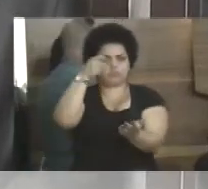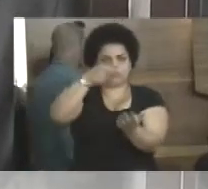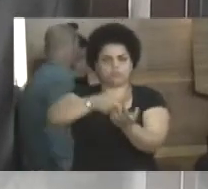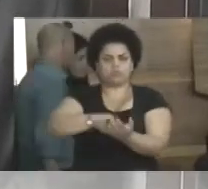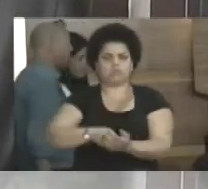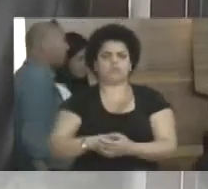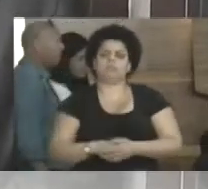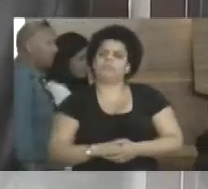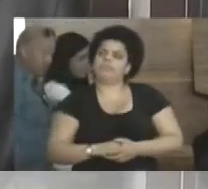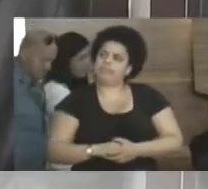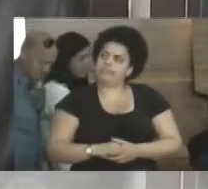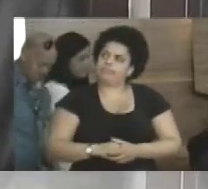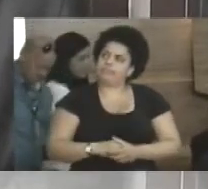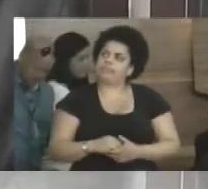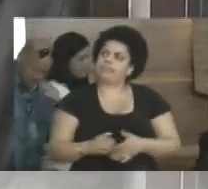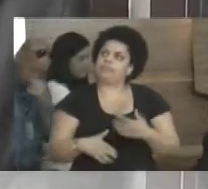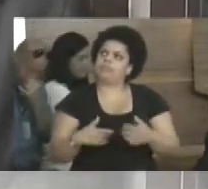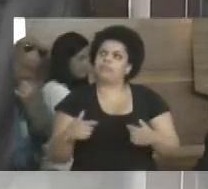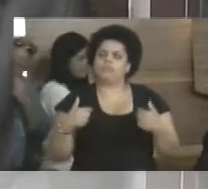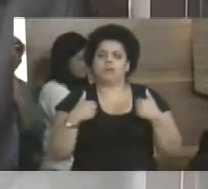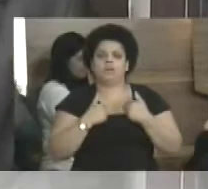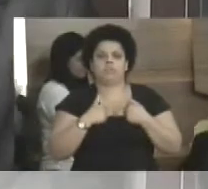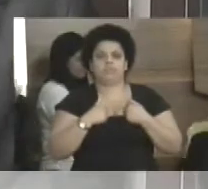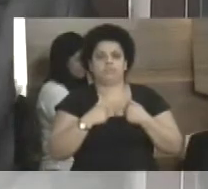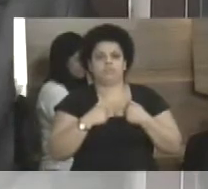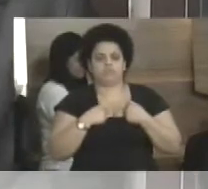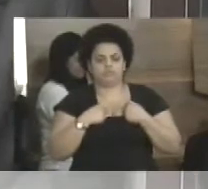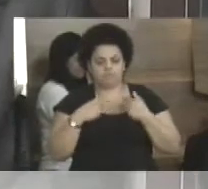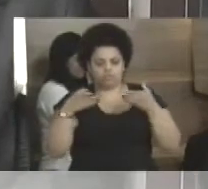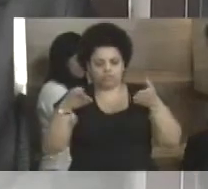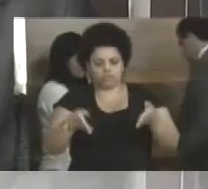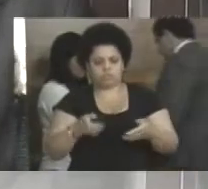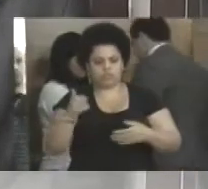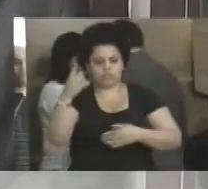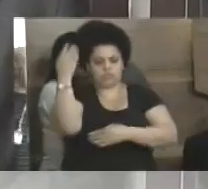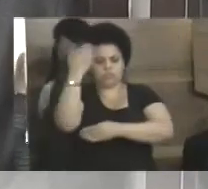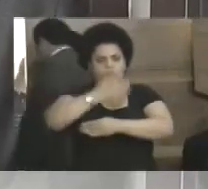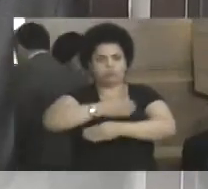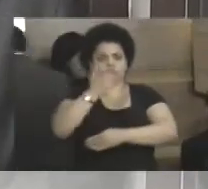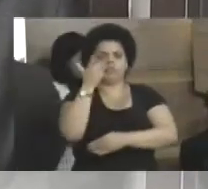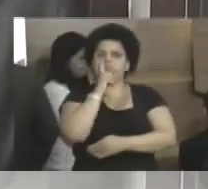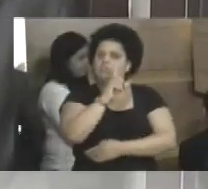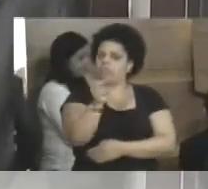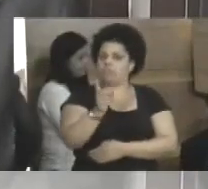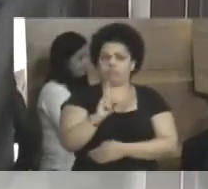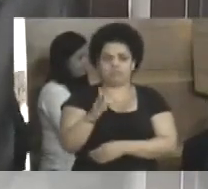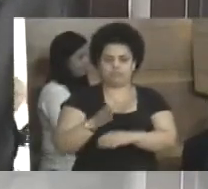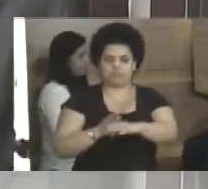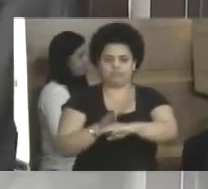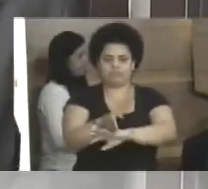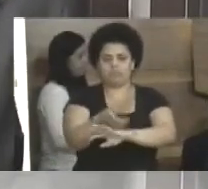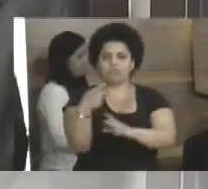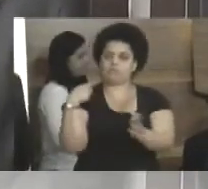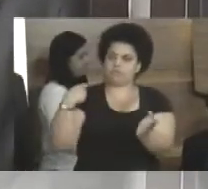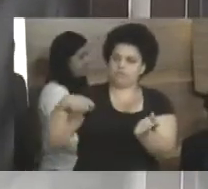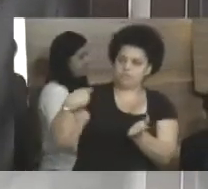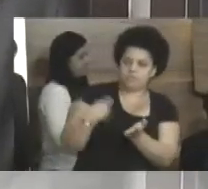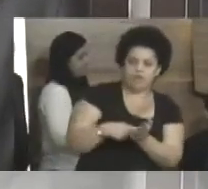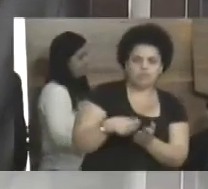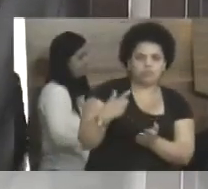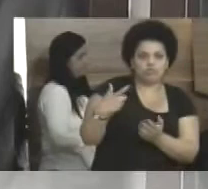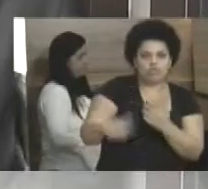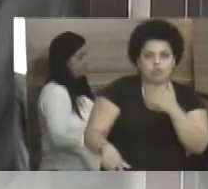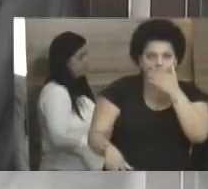e aí eu cheguei lá na cancela, lá não consegui passar, tive que pagar de